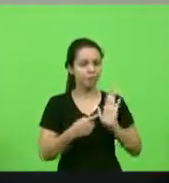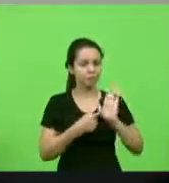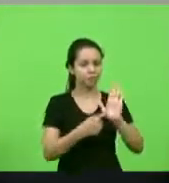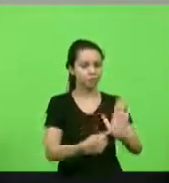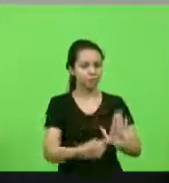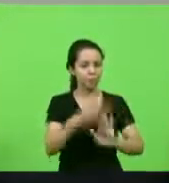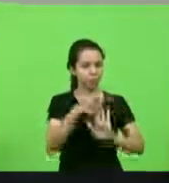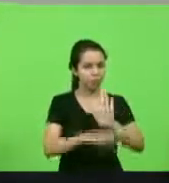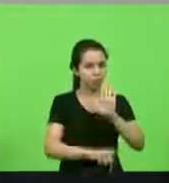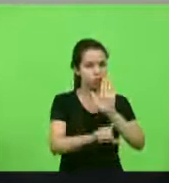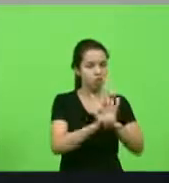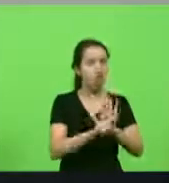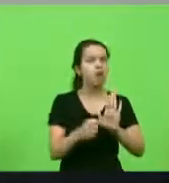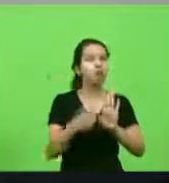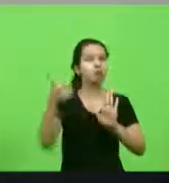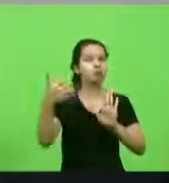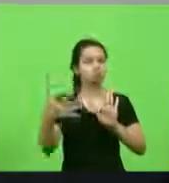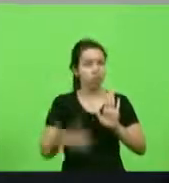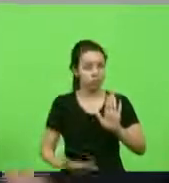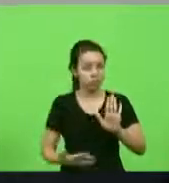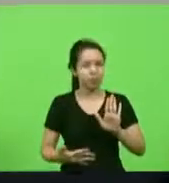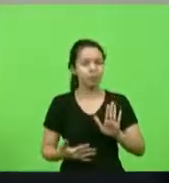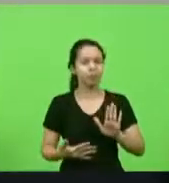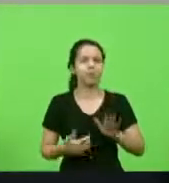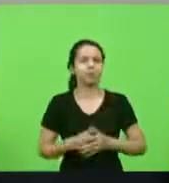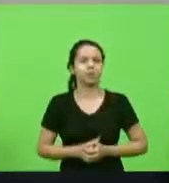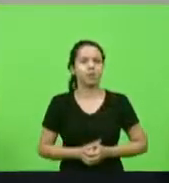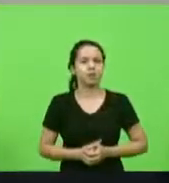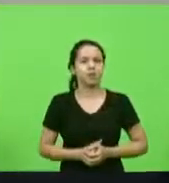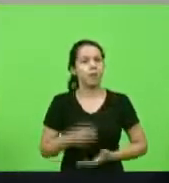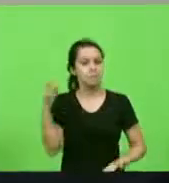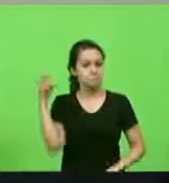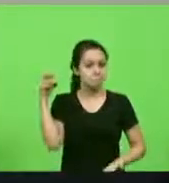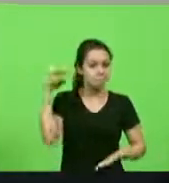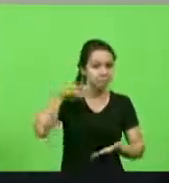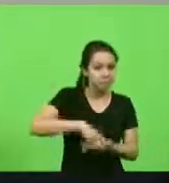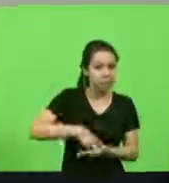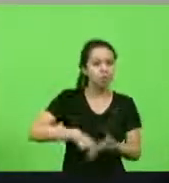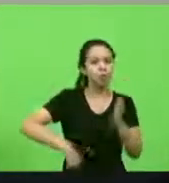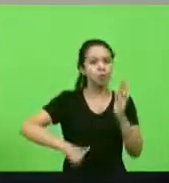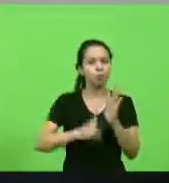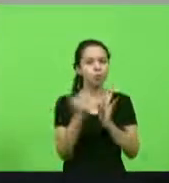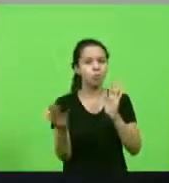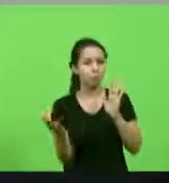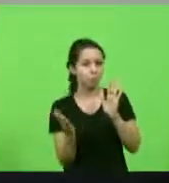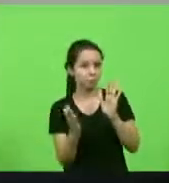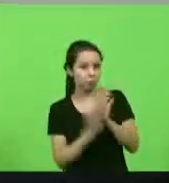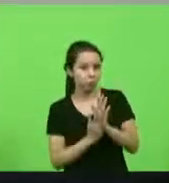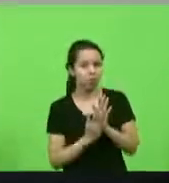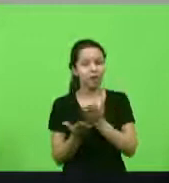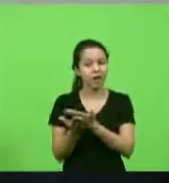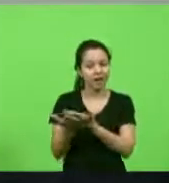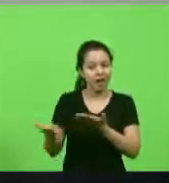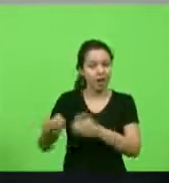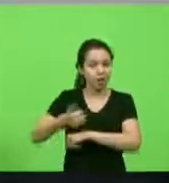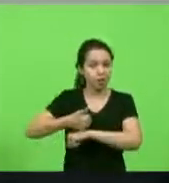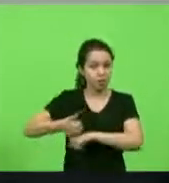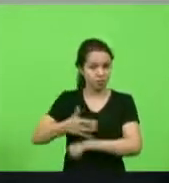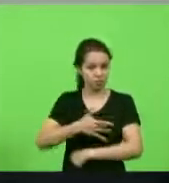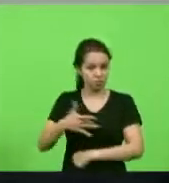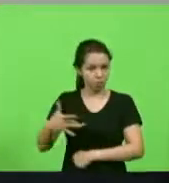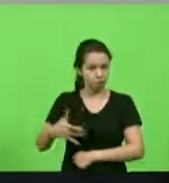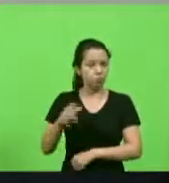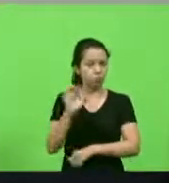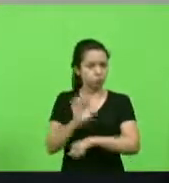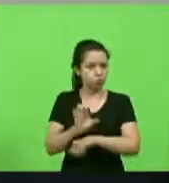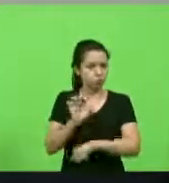lei que diz o seguinte dispõe sobre penalidade de multa aos agentes de saúde no estado